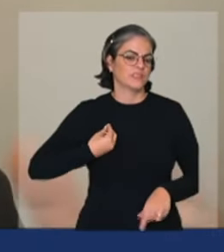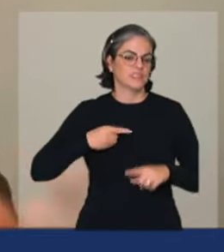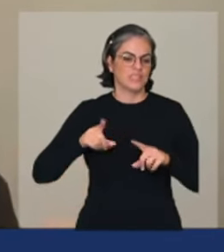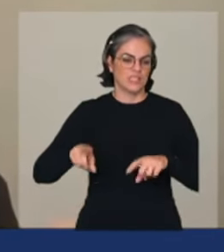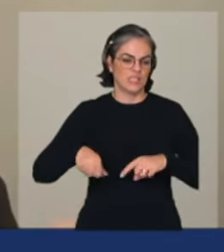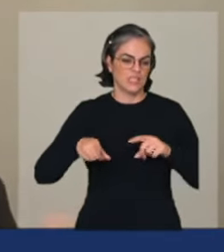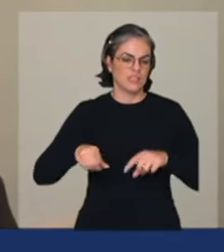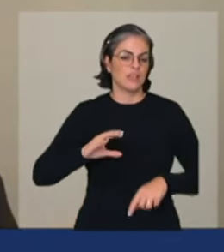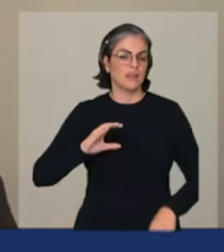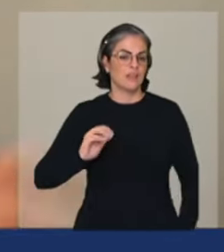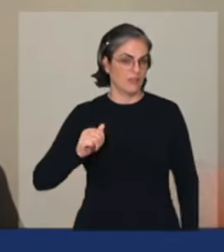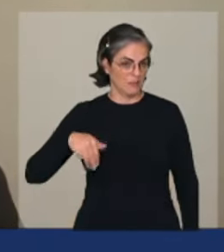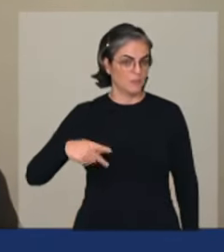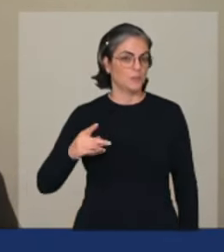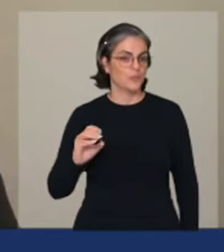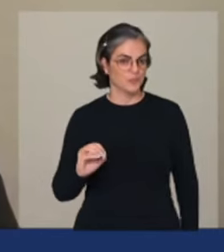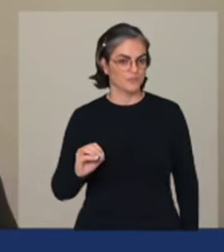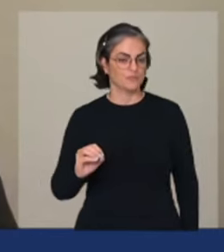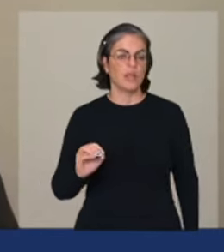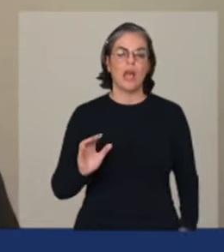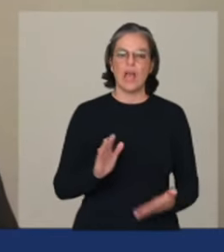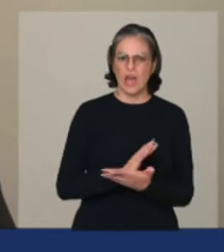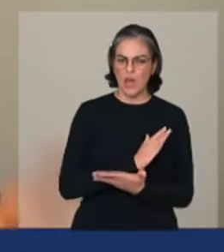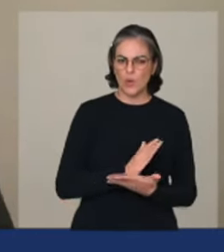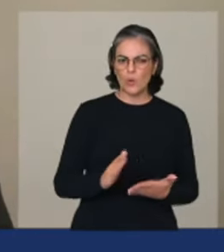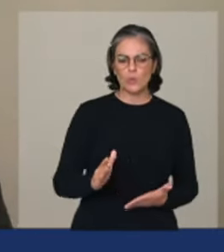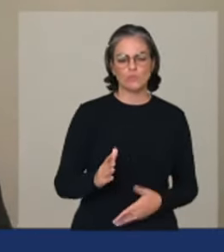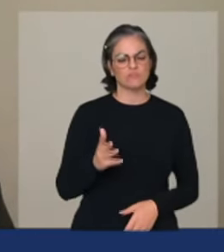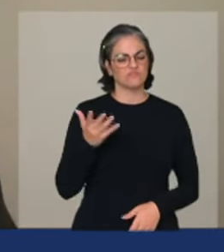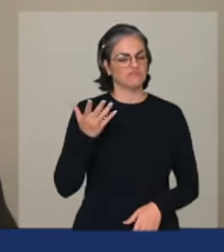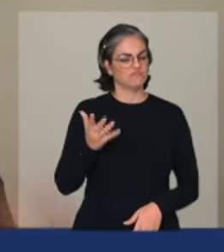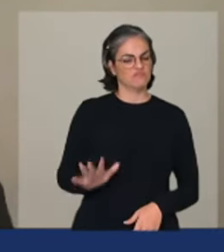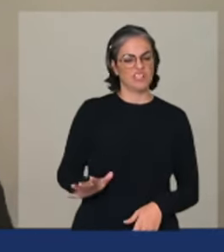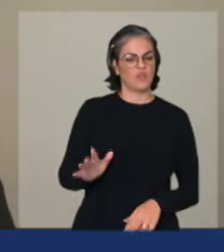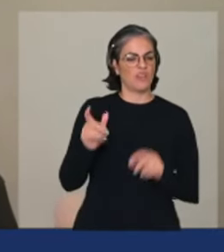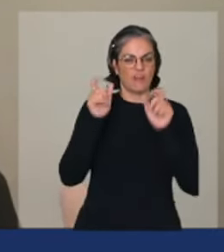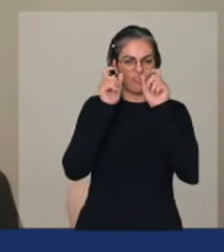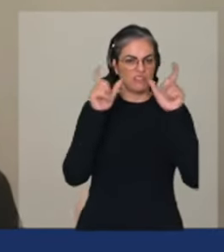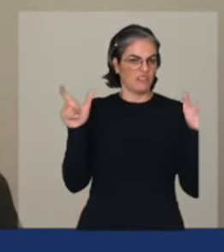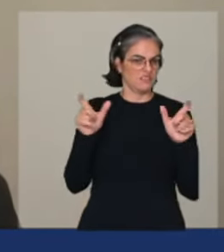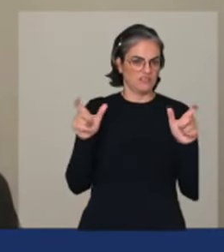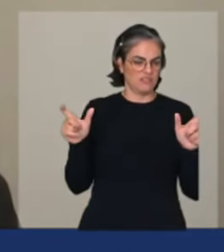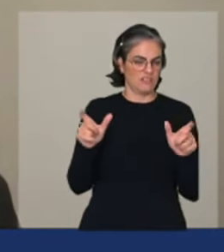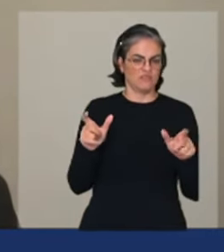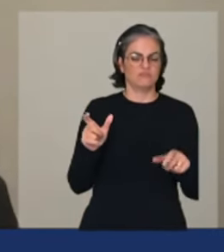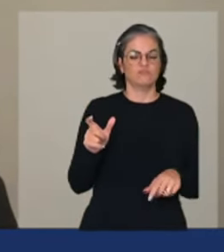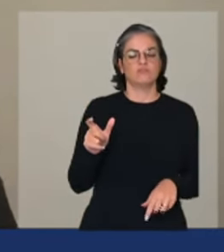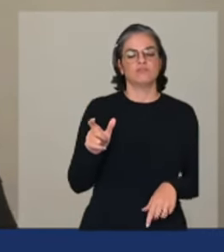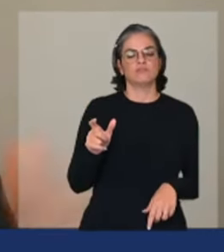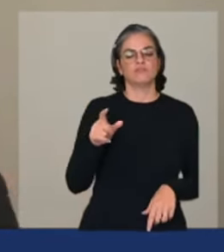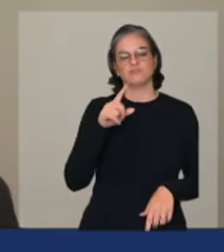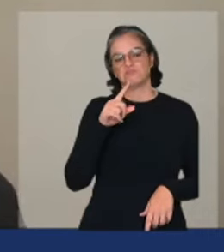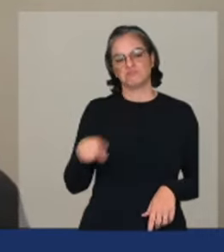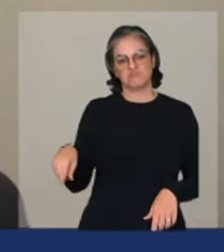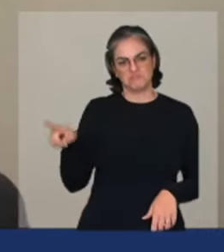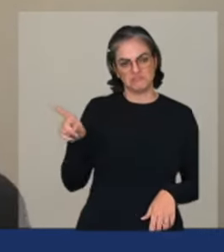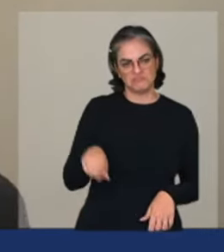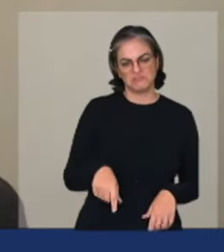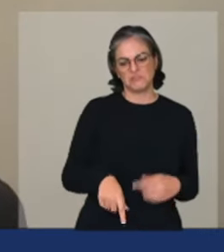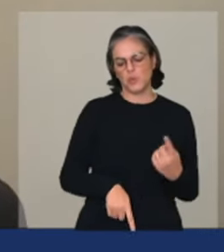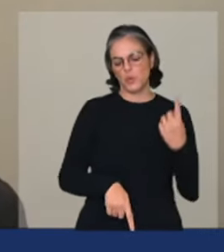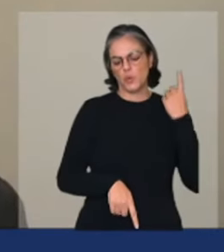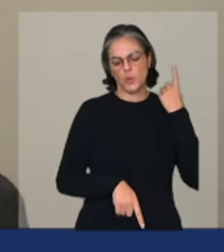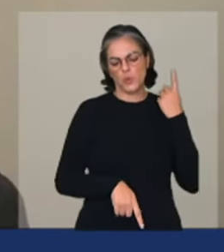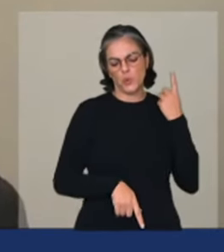alguns tentam anular e transformar em monopolítica a monocultura